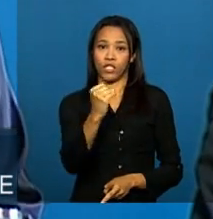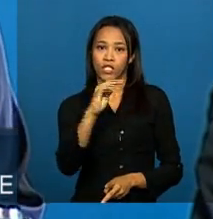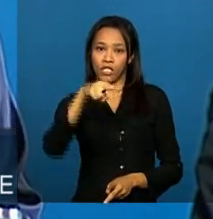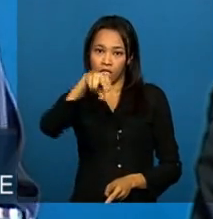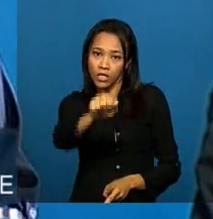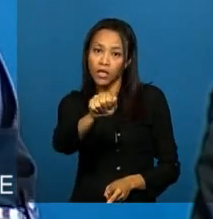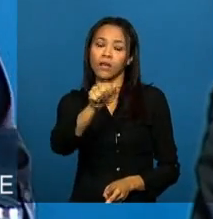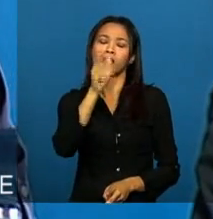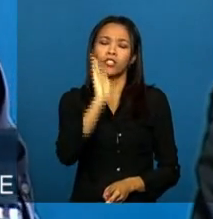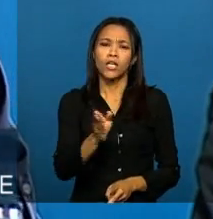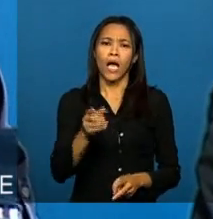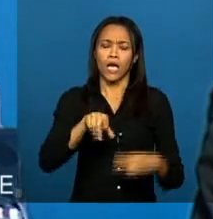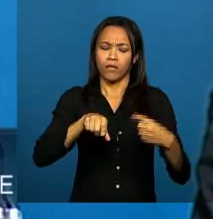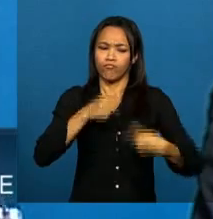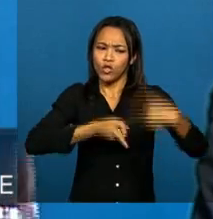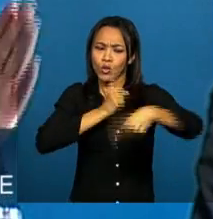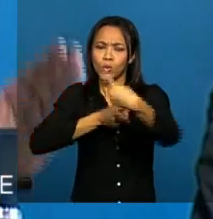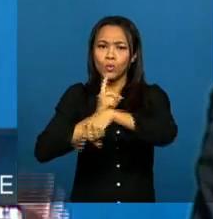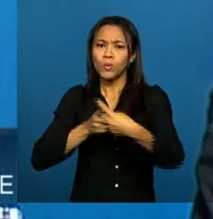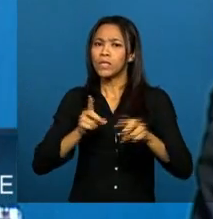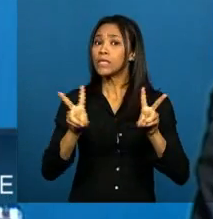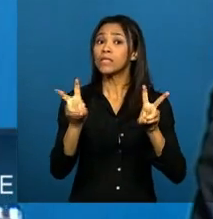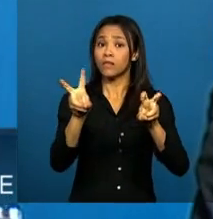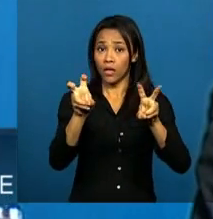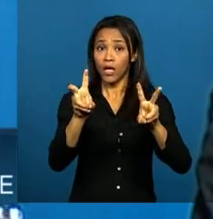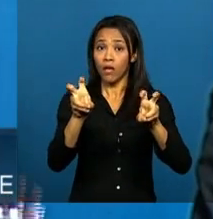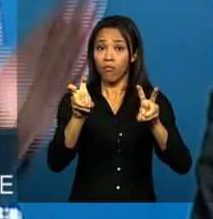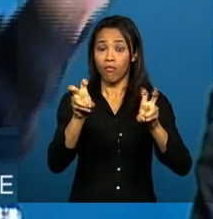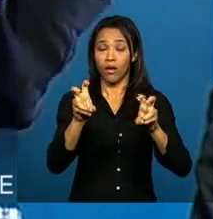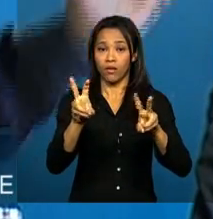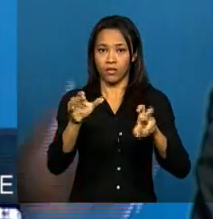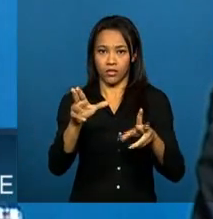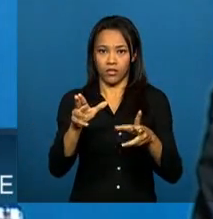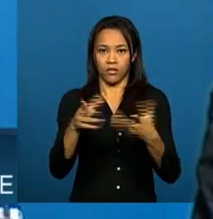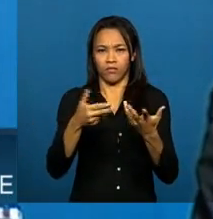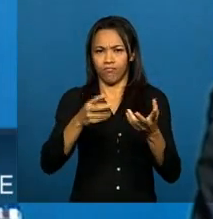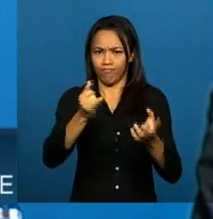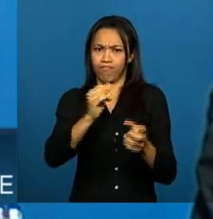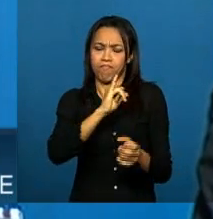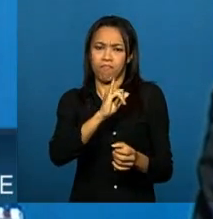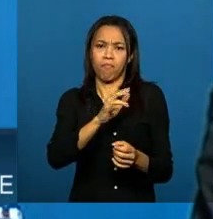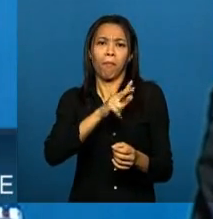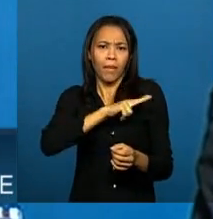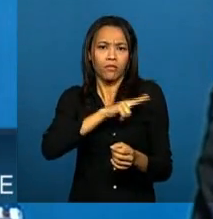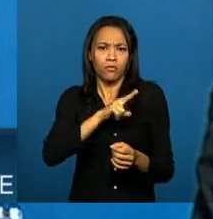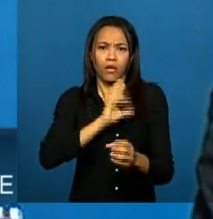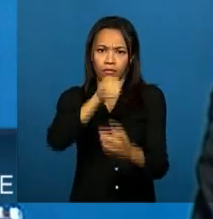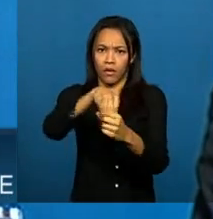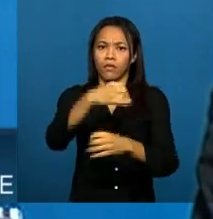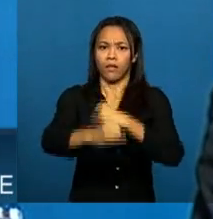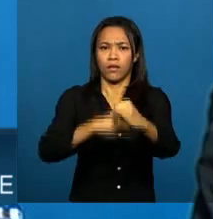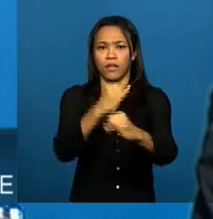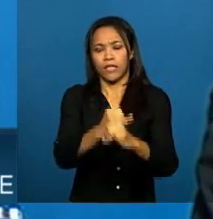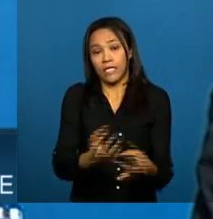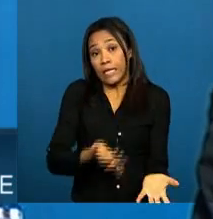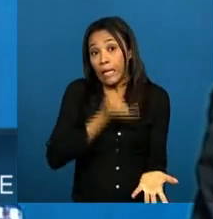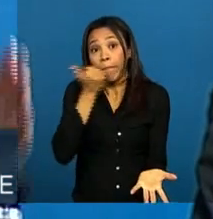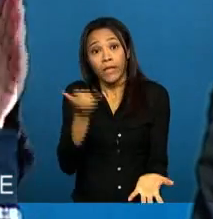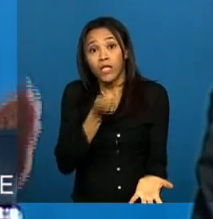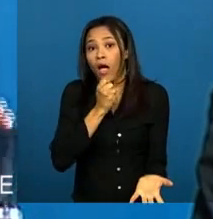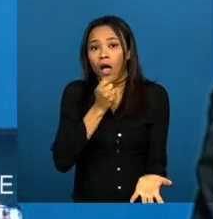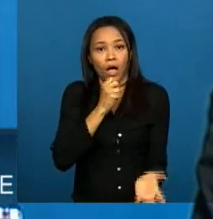pessoais no mundo. Então, eu estou ressaltando que, independente da regulamentação,